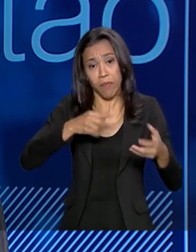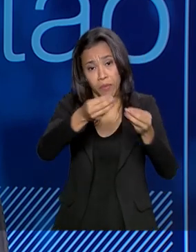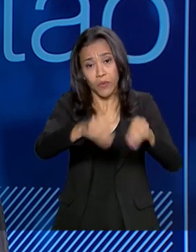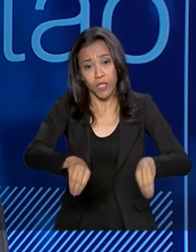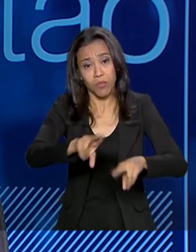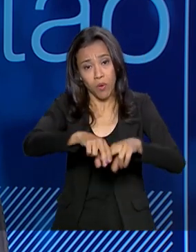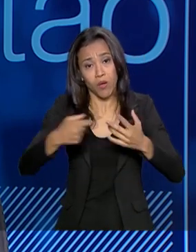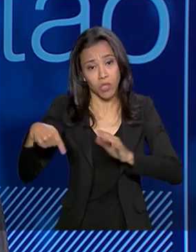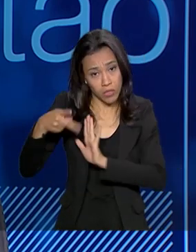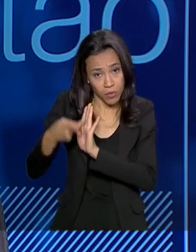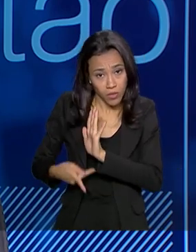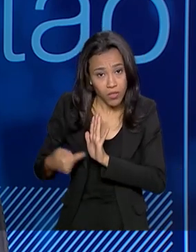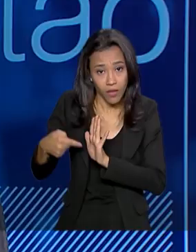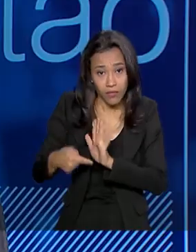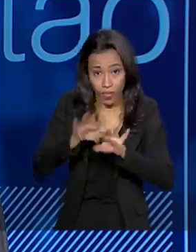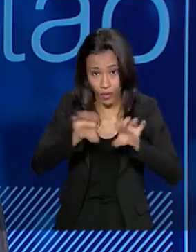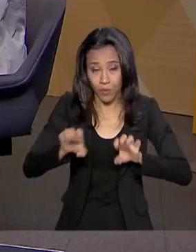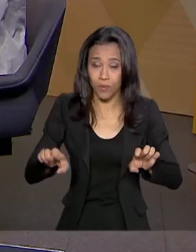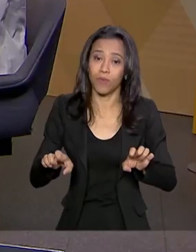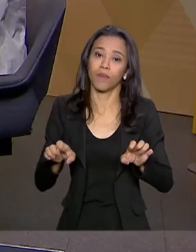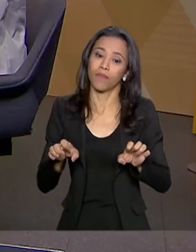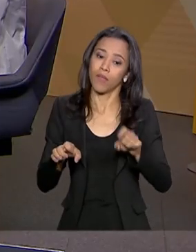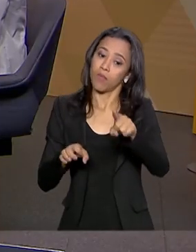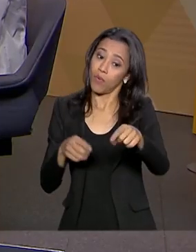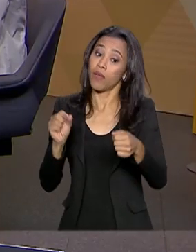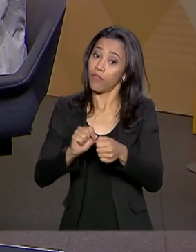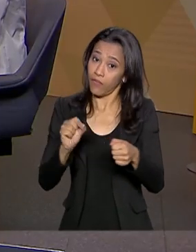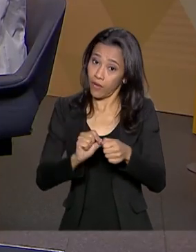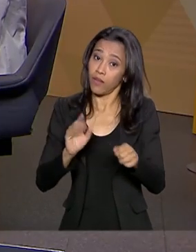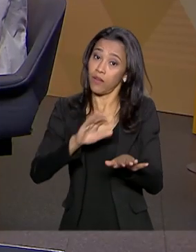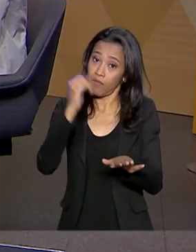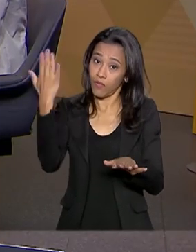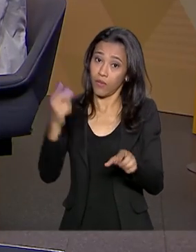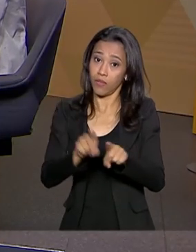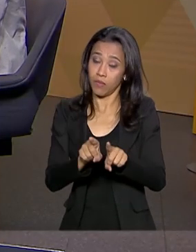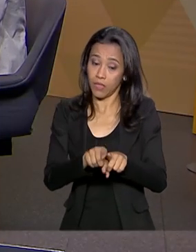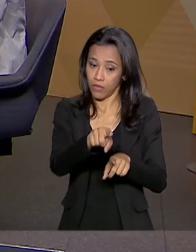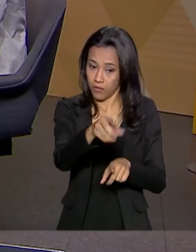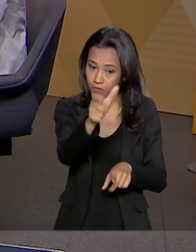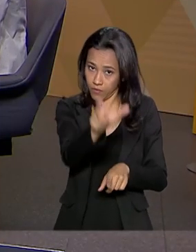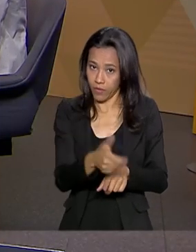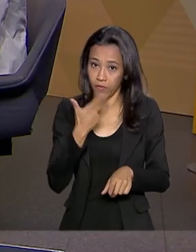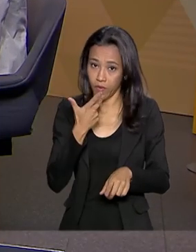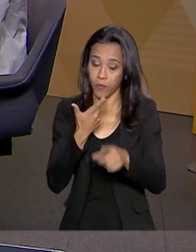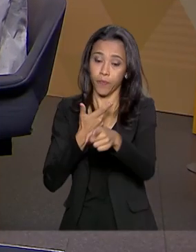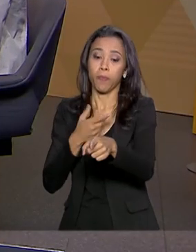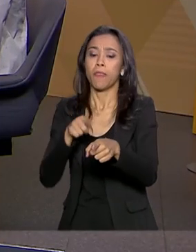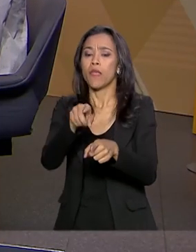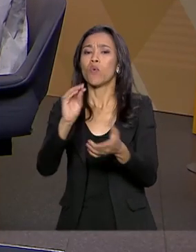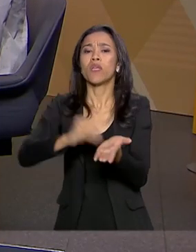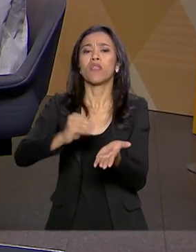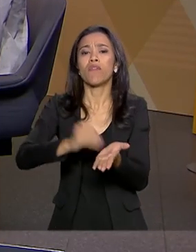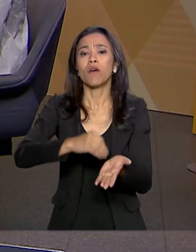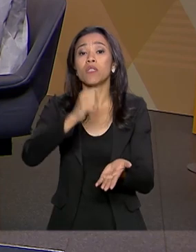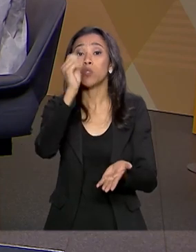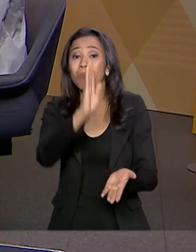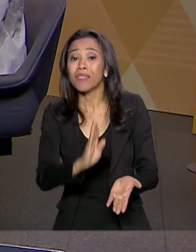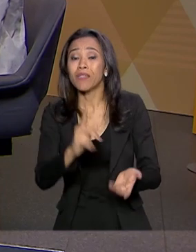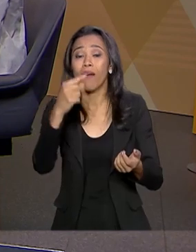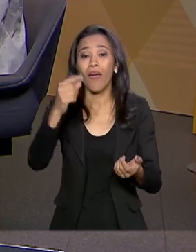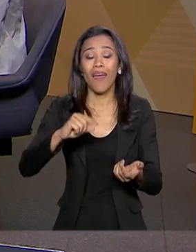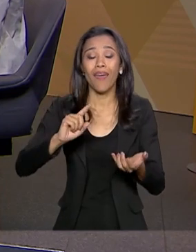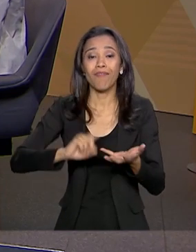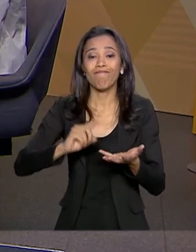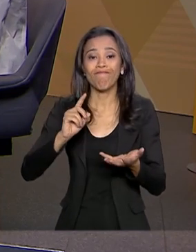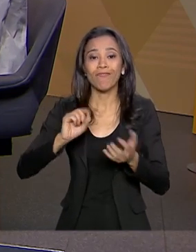por conta de um empreendimento em infraestrutura. Até porque eles fazem isso lá fora também. A grande resistência que a gente vê no Brasil é a falta de clareza e de